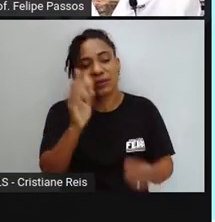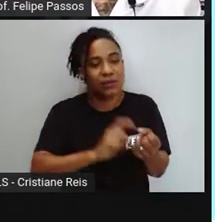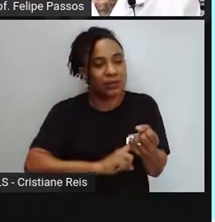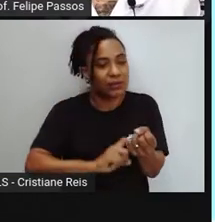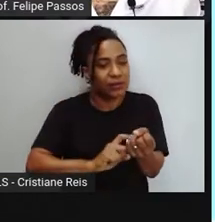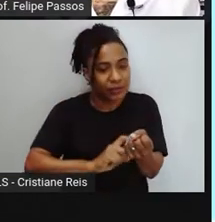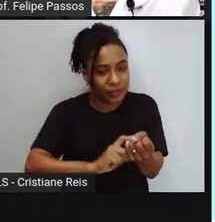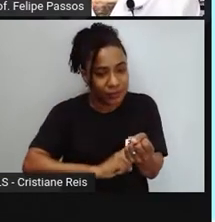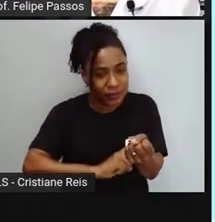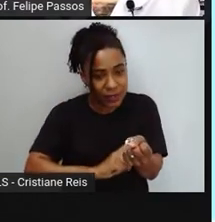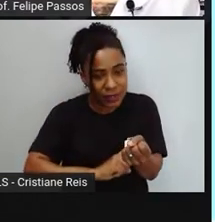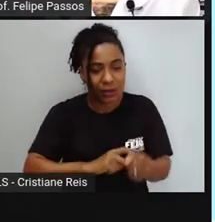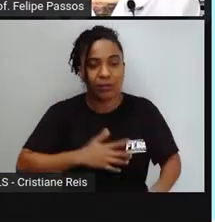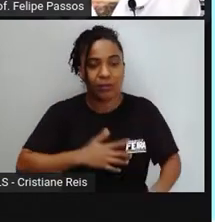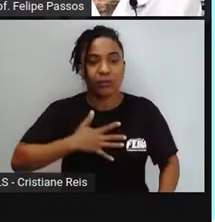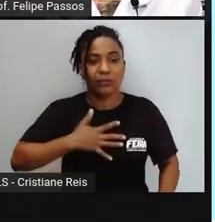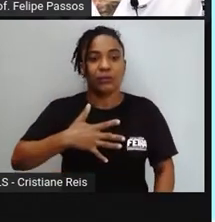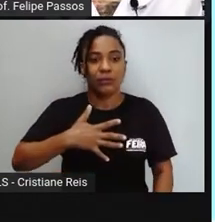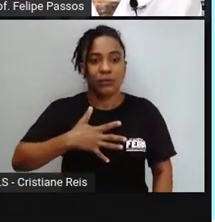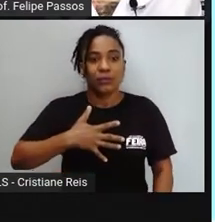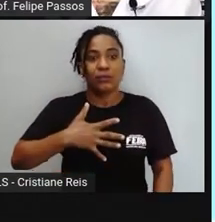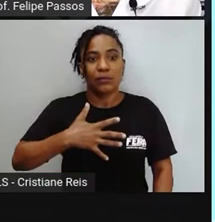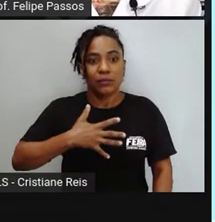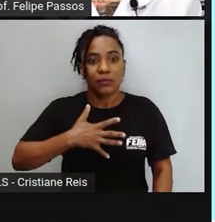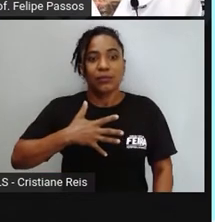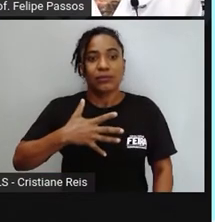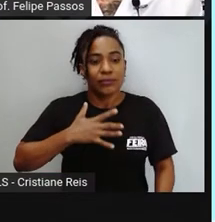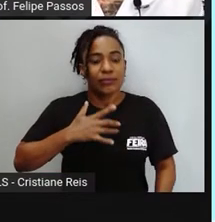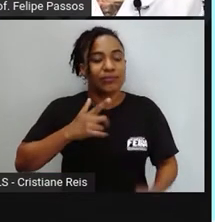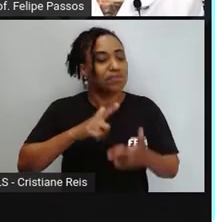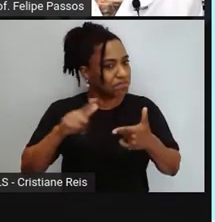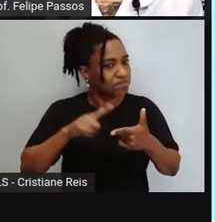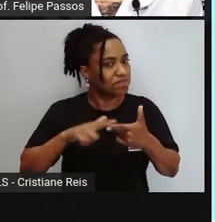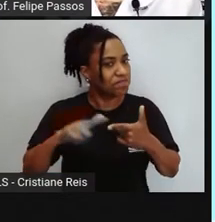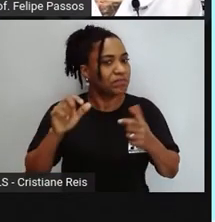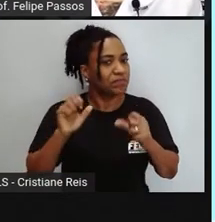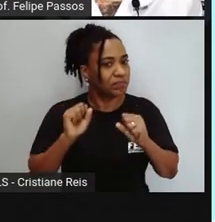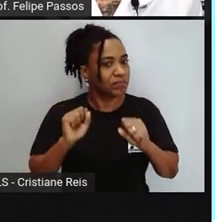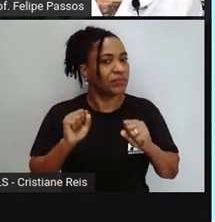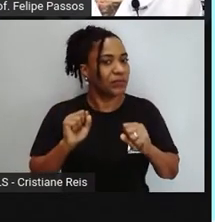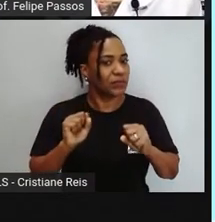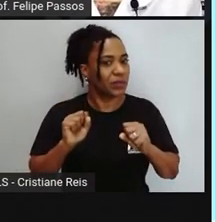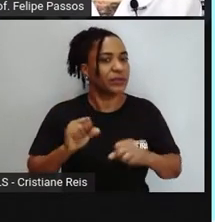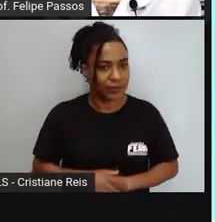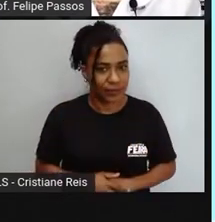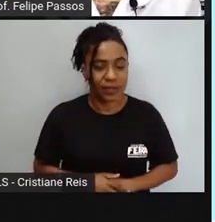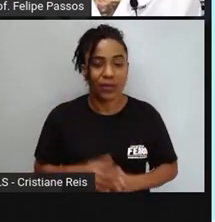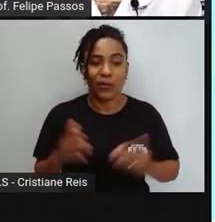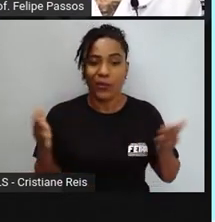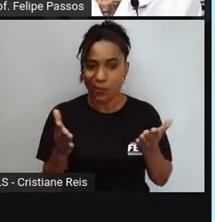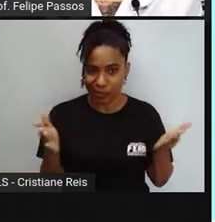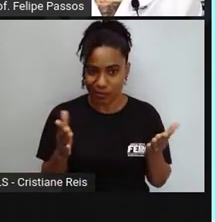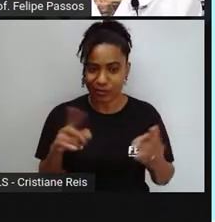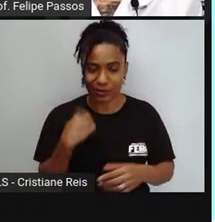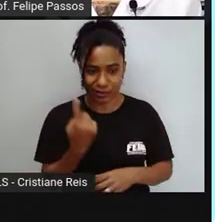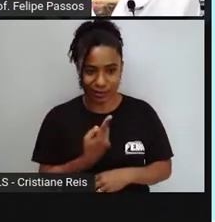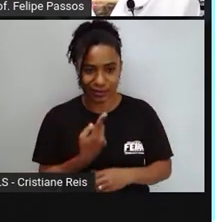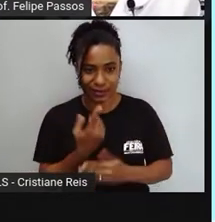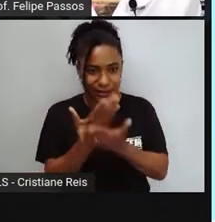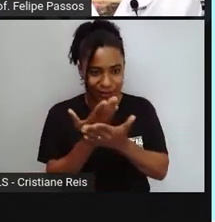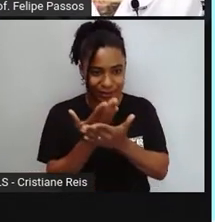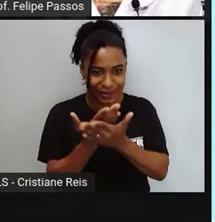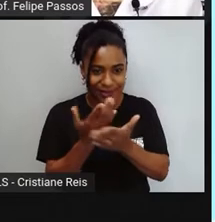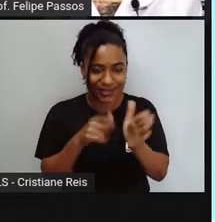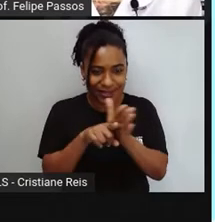que a pessoa pare de respirar, por exemplo, né? Então, vamos focar hoje mais nos peçonhentos, nos animais peçonhentos,